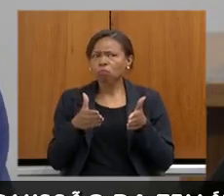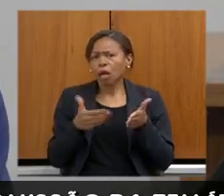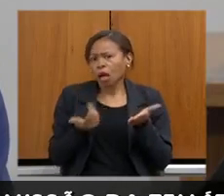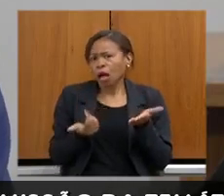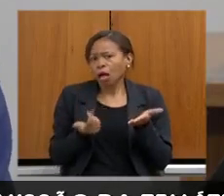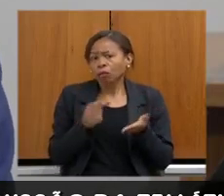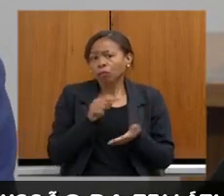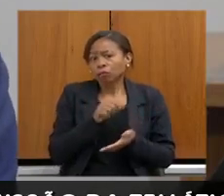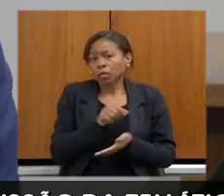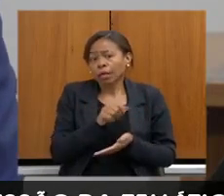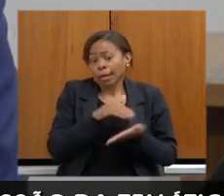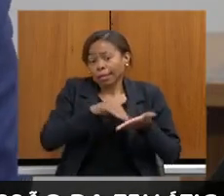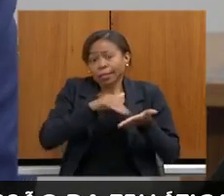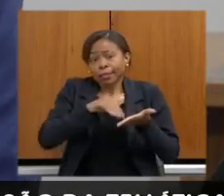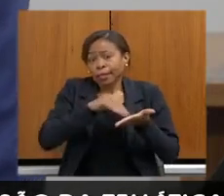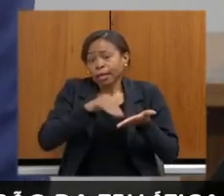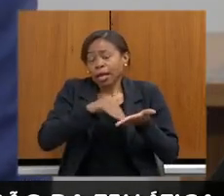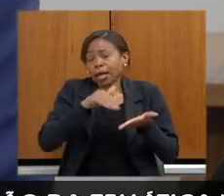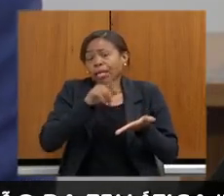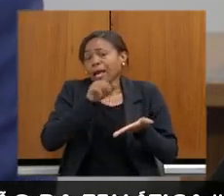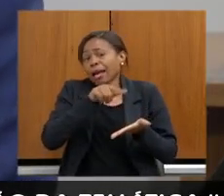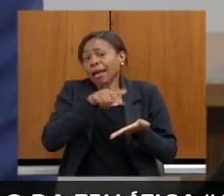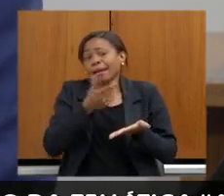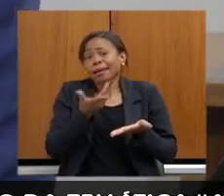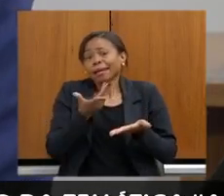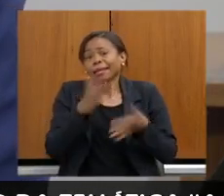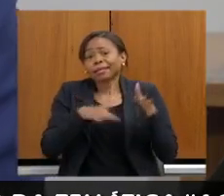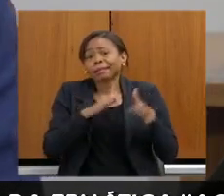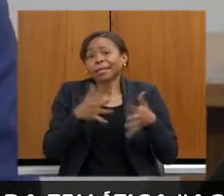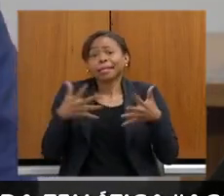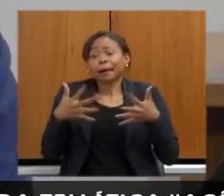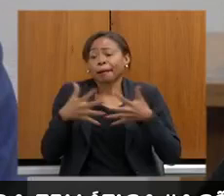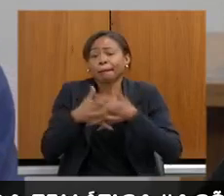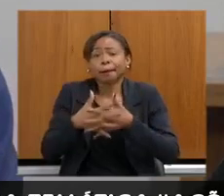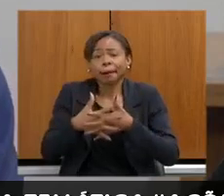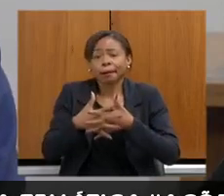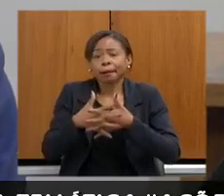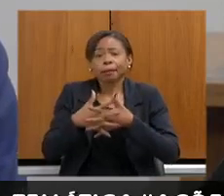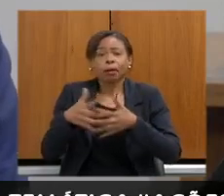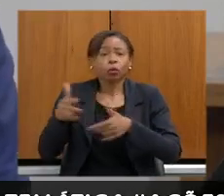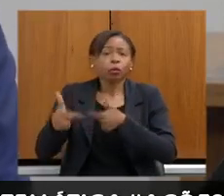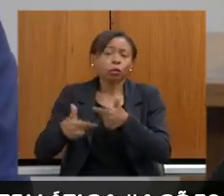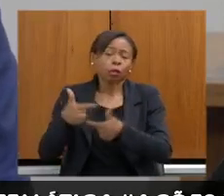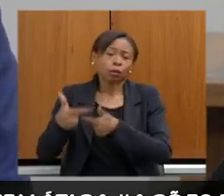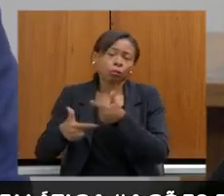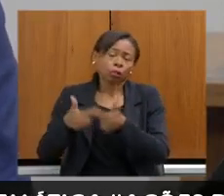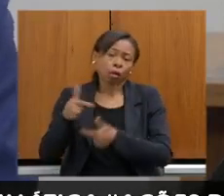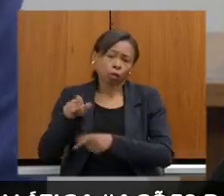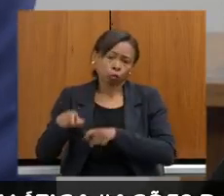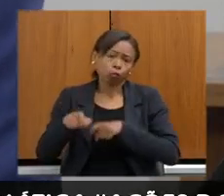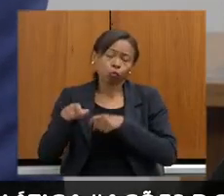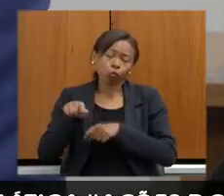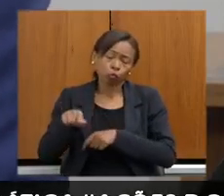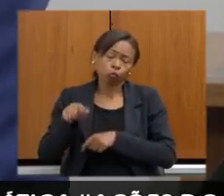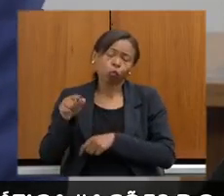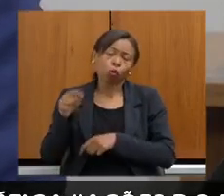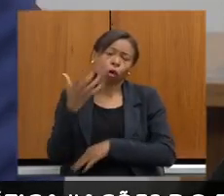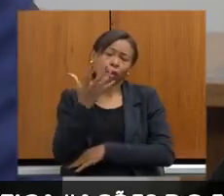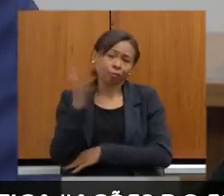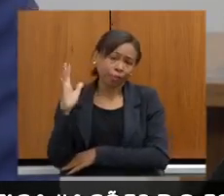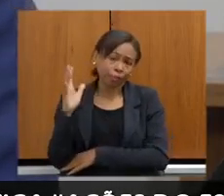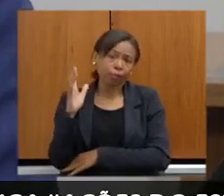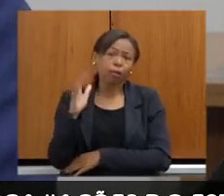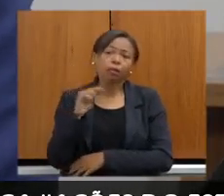às vezes um instrumento que dificulta aqui as suas atividades, foi falado aqui a dificuldade e não